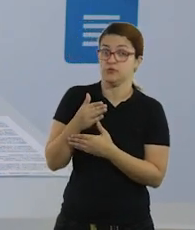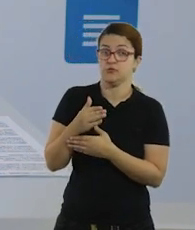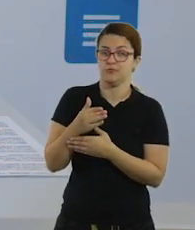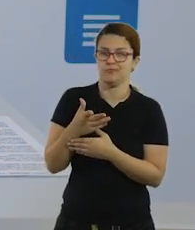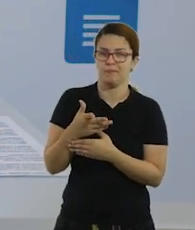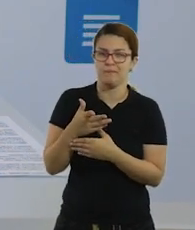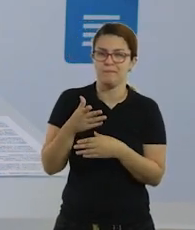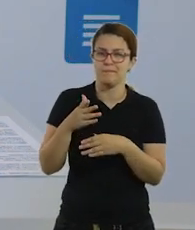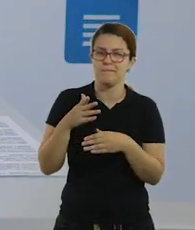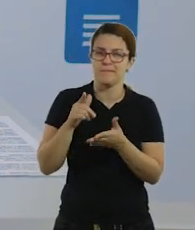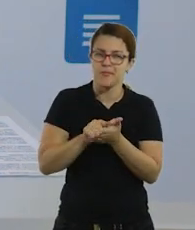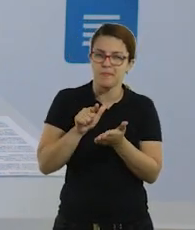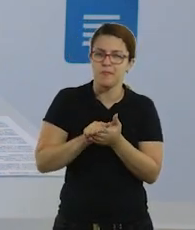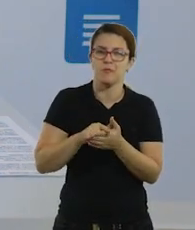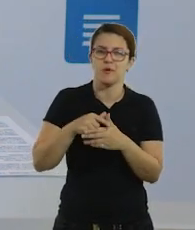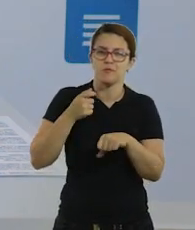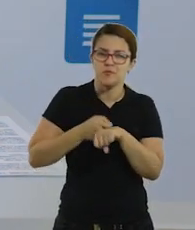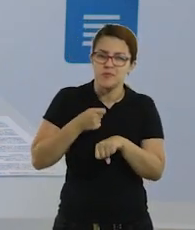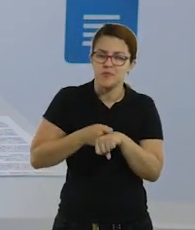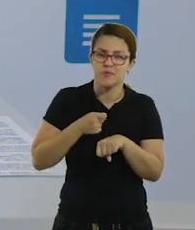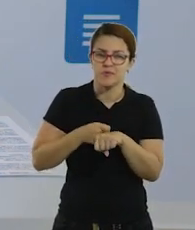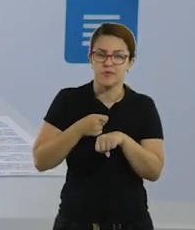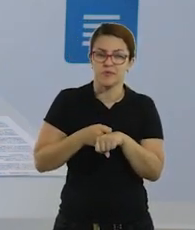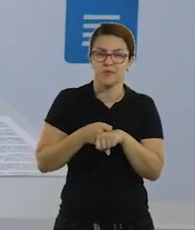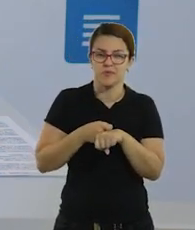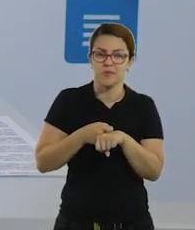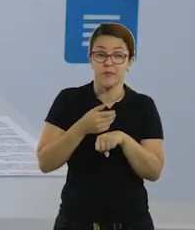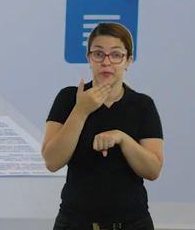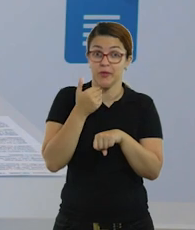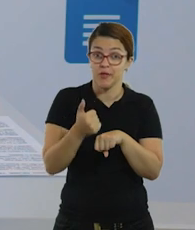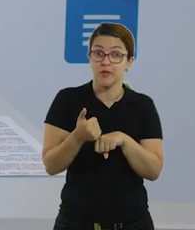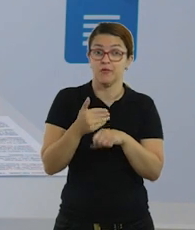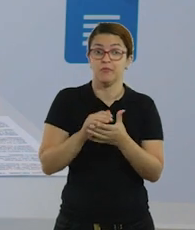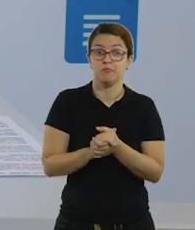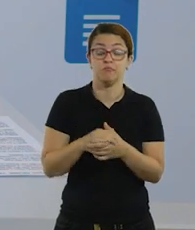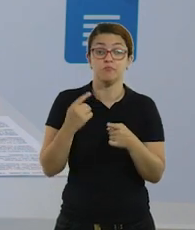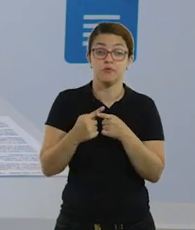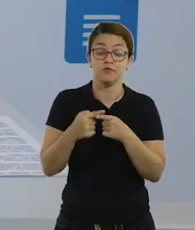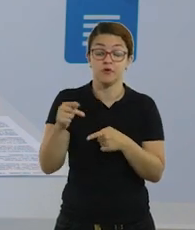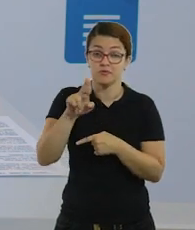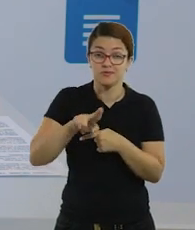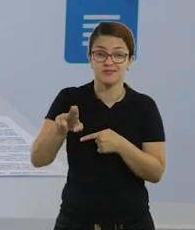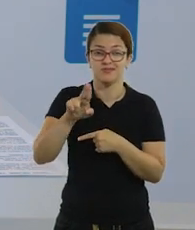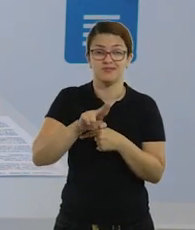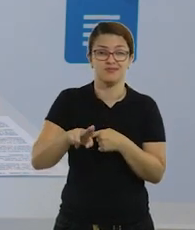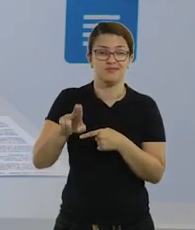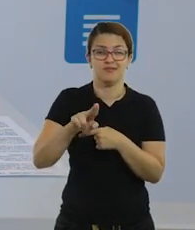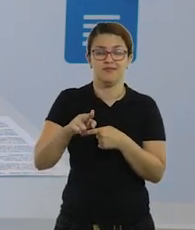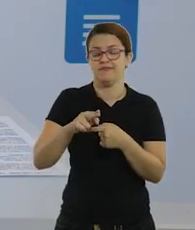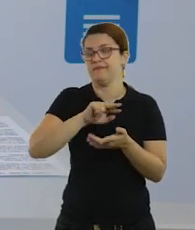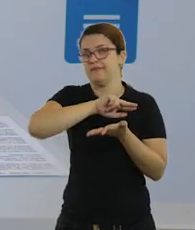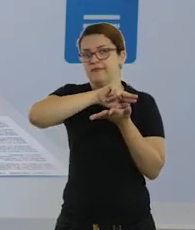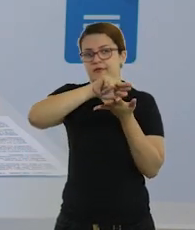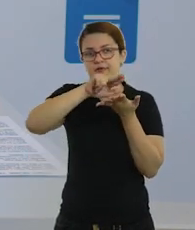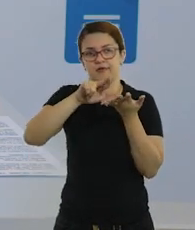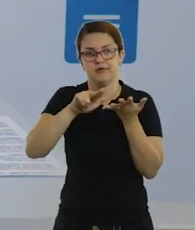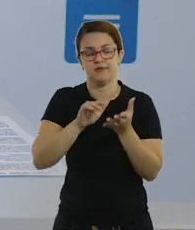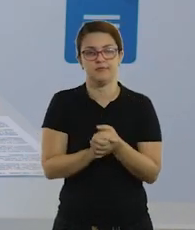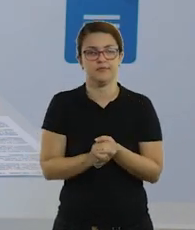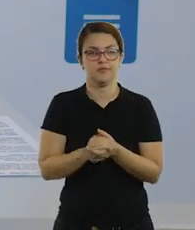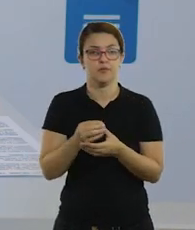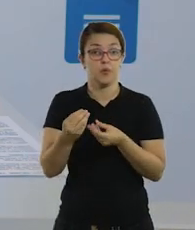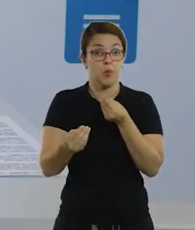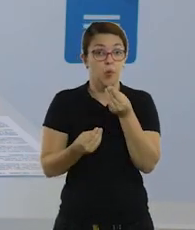porque a gente pensa que são materiais que a criança não vai utilizar uma vez só, que pode ser utilizado várias vezes. Então, como eles